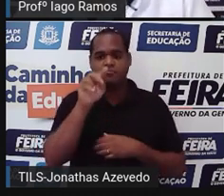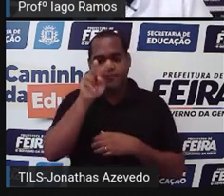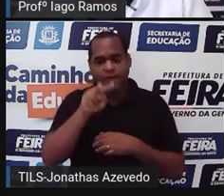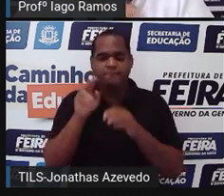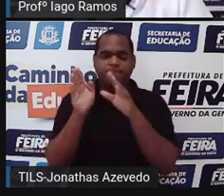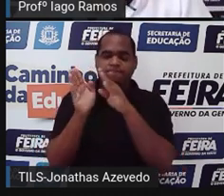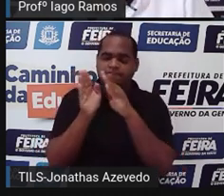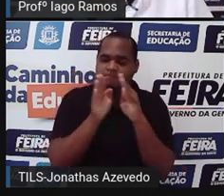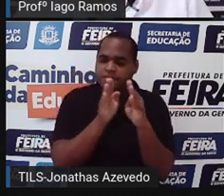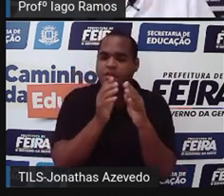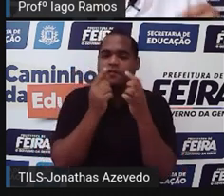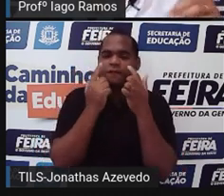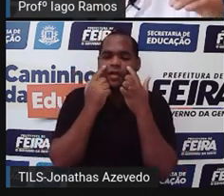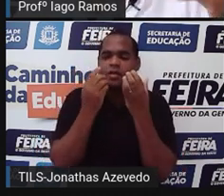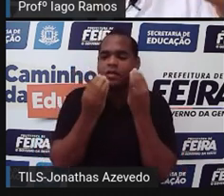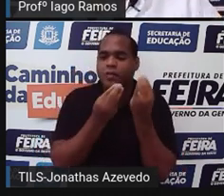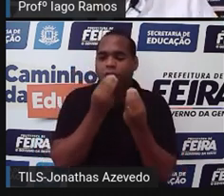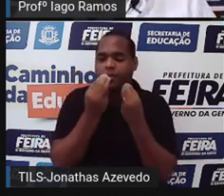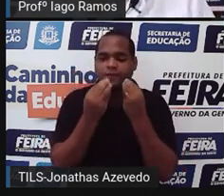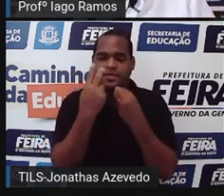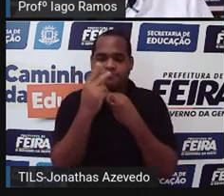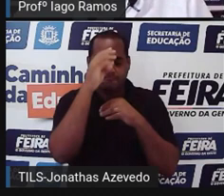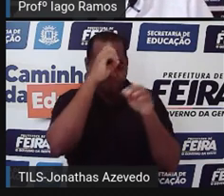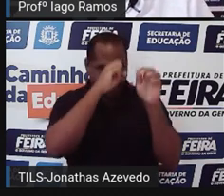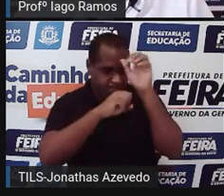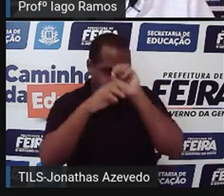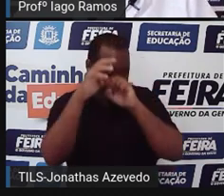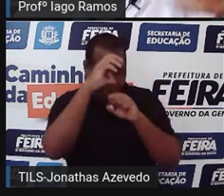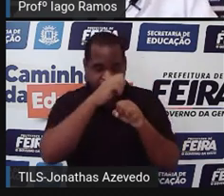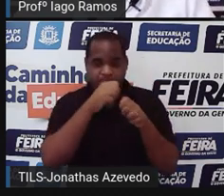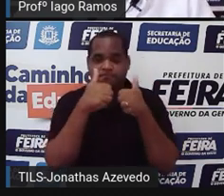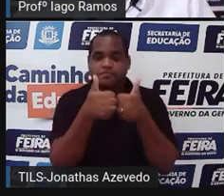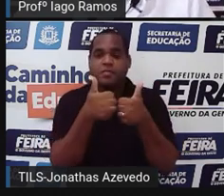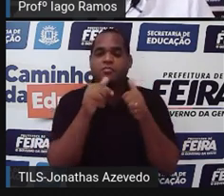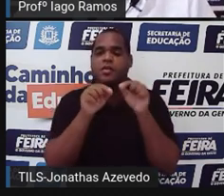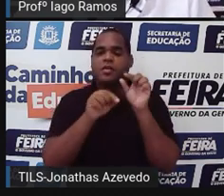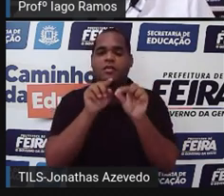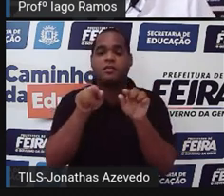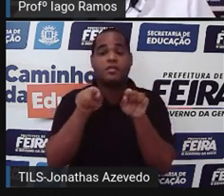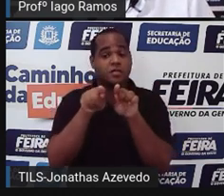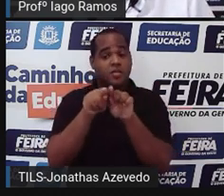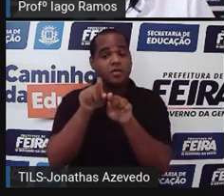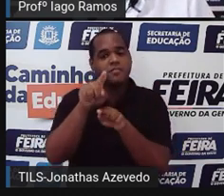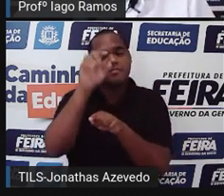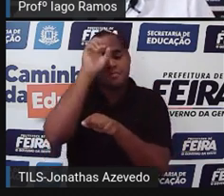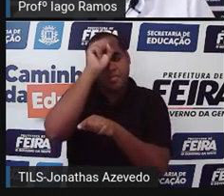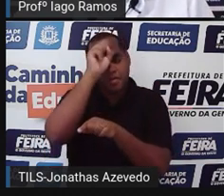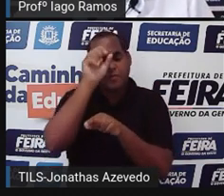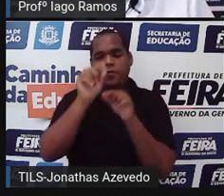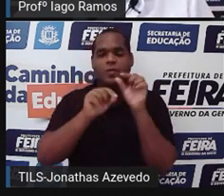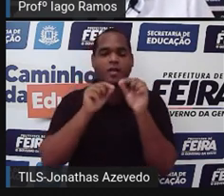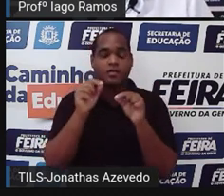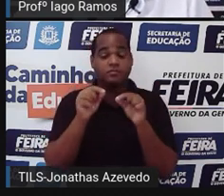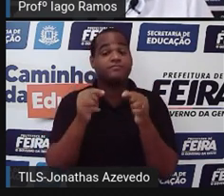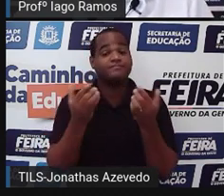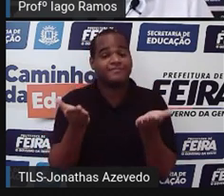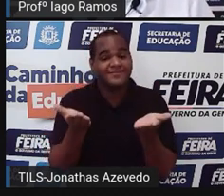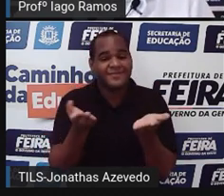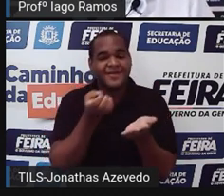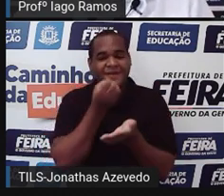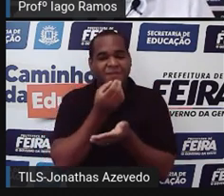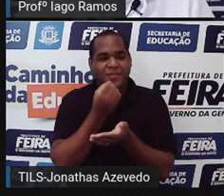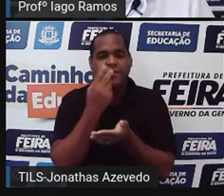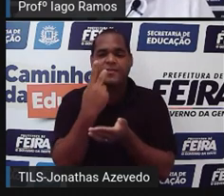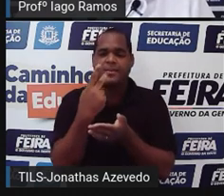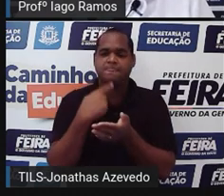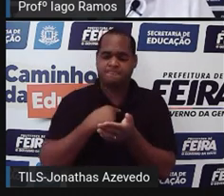você ver a forma como foi que você aprendeu, né? E o que você aprendeu aqui nessa aula, tá bom? Então, espero que